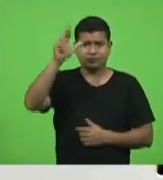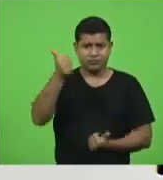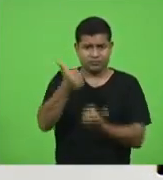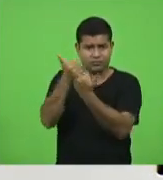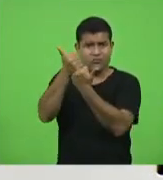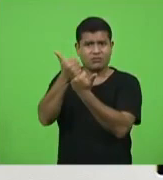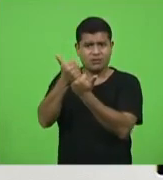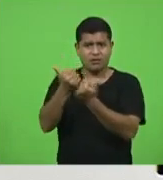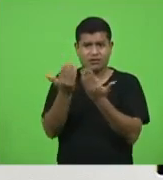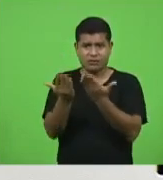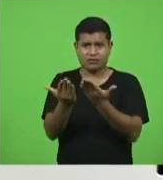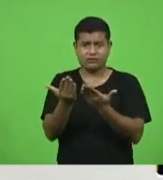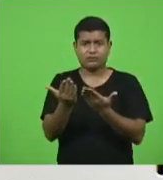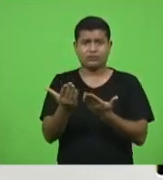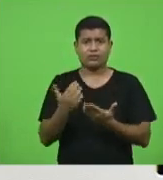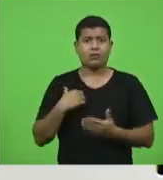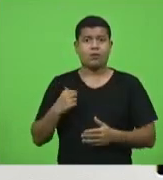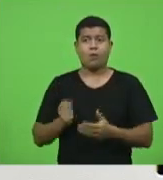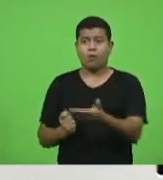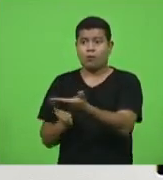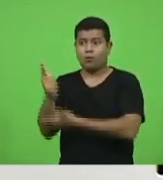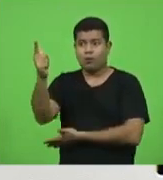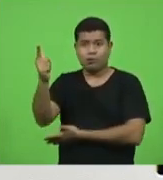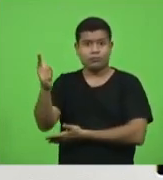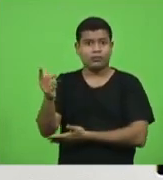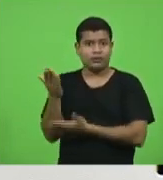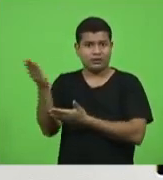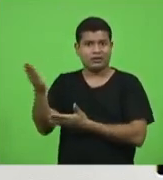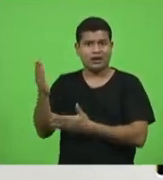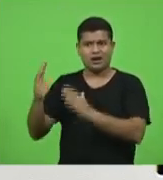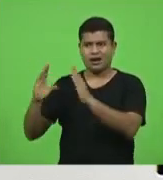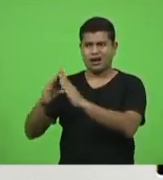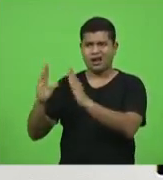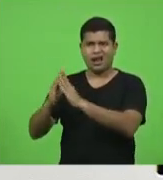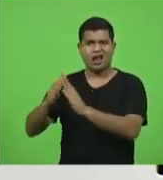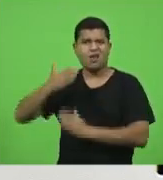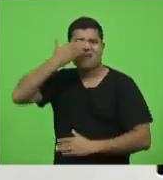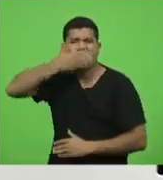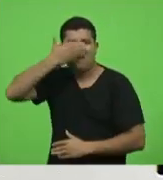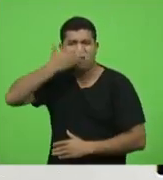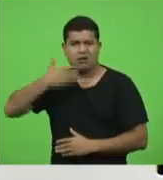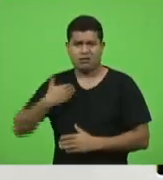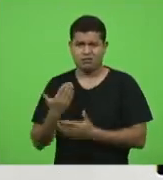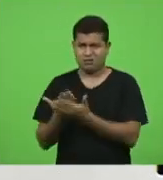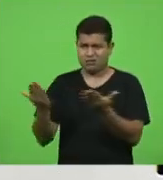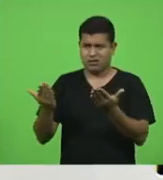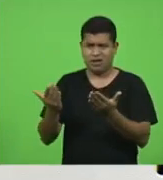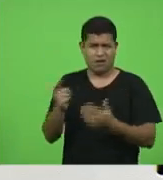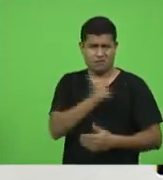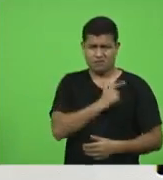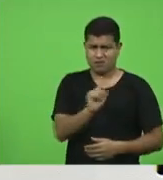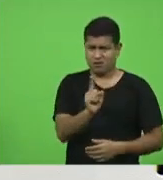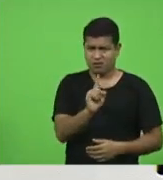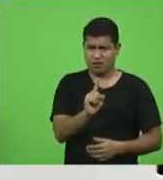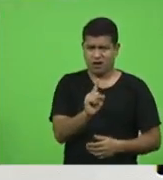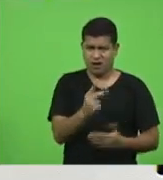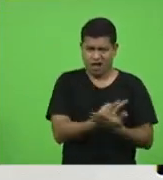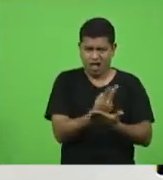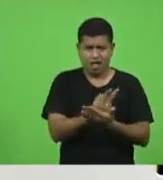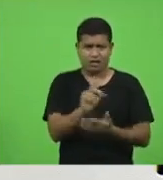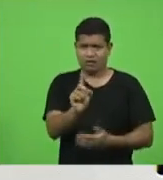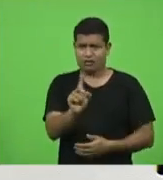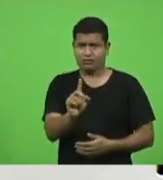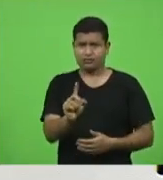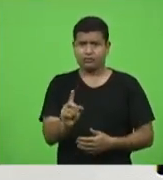comprar respirador da casa de putaria não arranhou Santa Catarina o que arranha a imagem de Santa